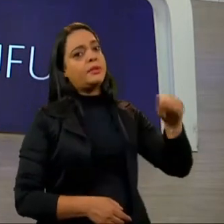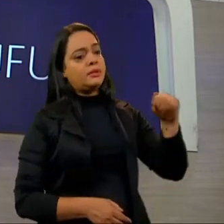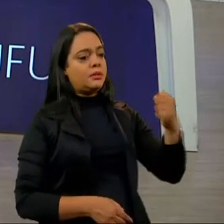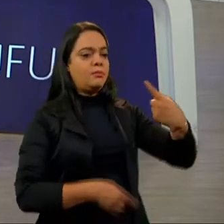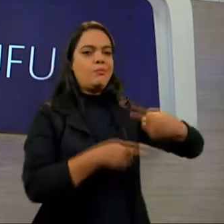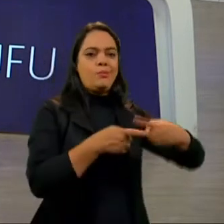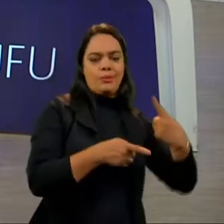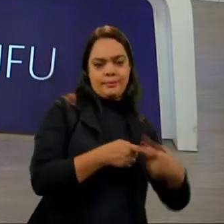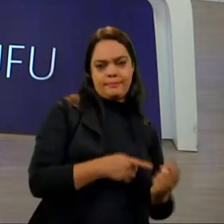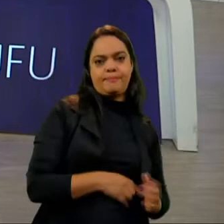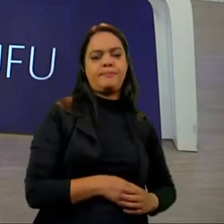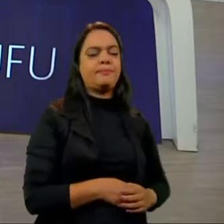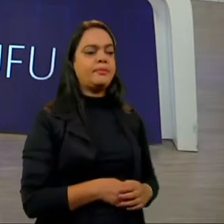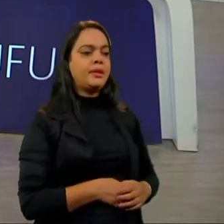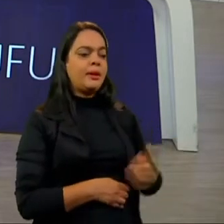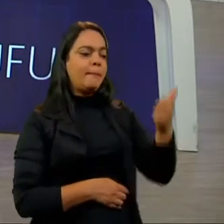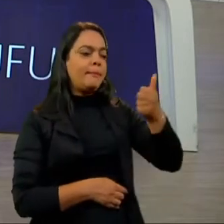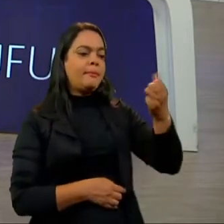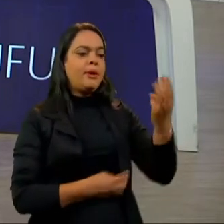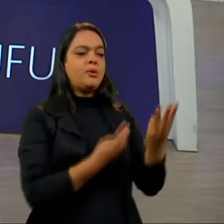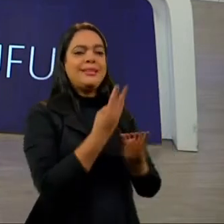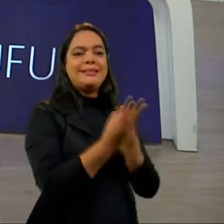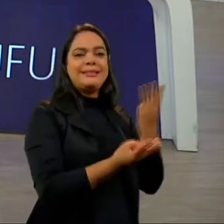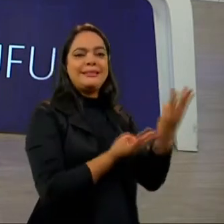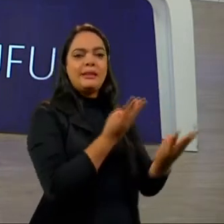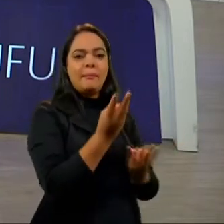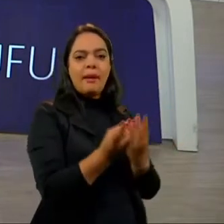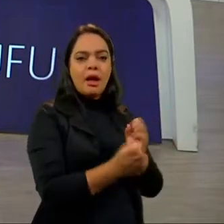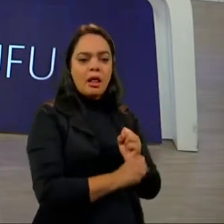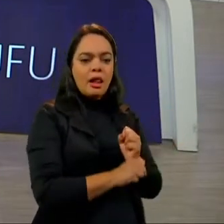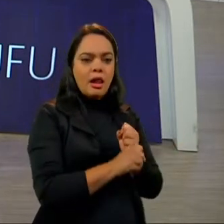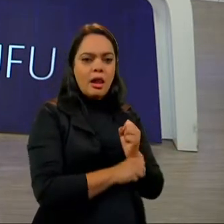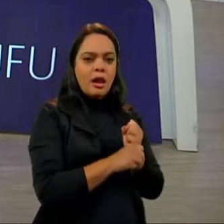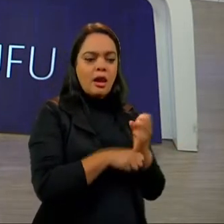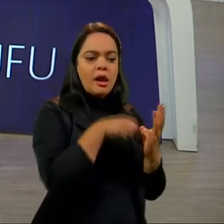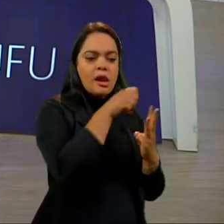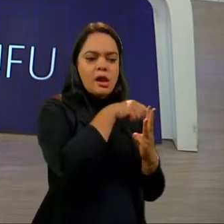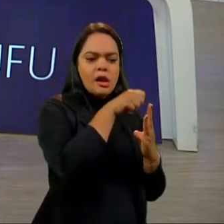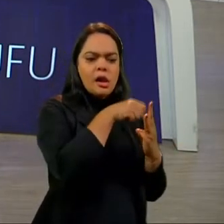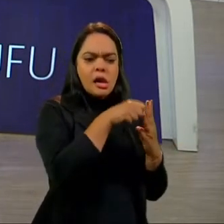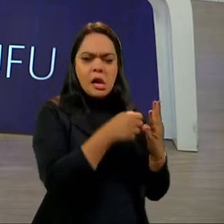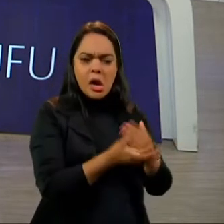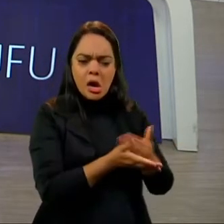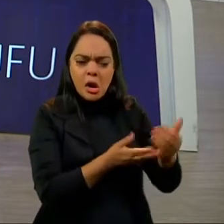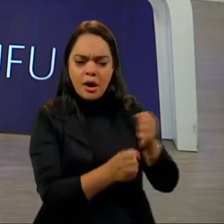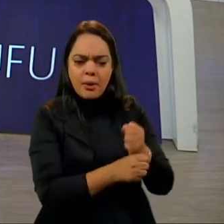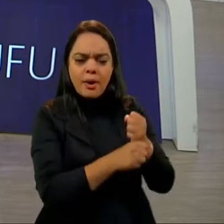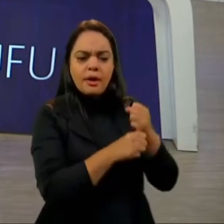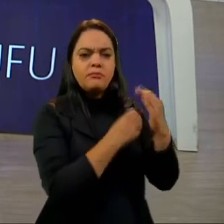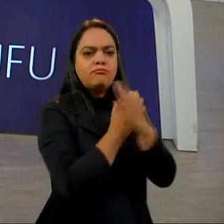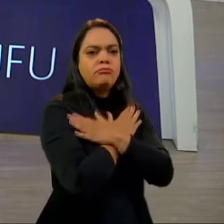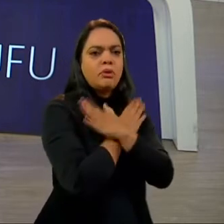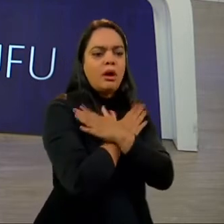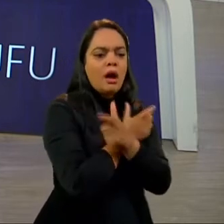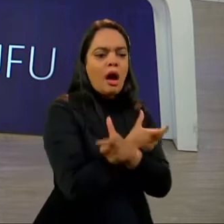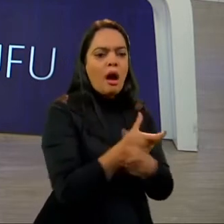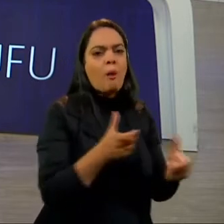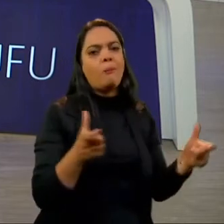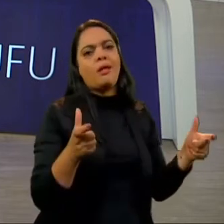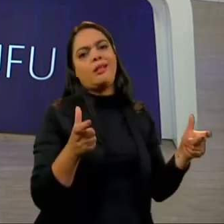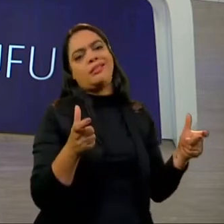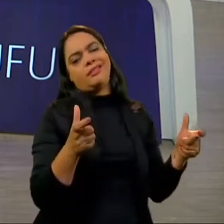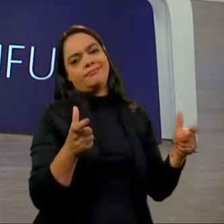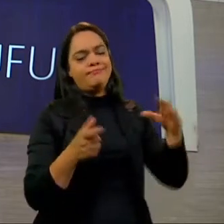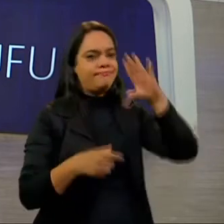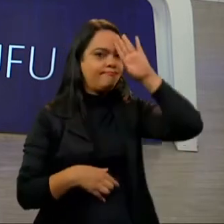fato de que no primeiro trimestre de qualquer ano já é natural que você tenha taxas de desemprego mais elevadas. sobretudo agora,